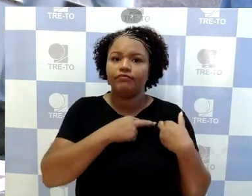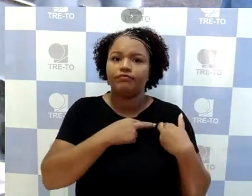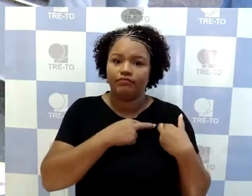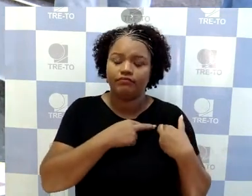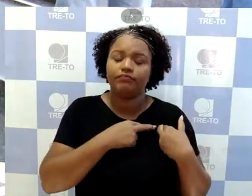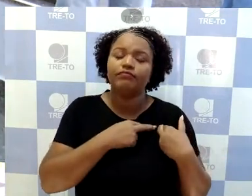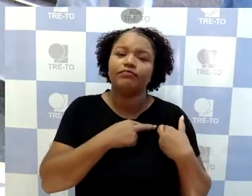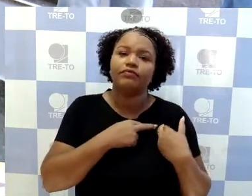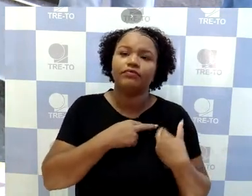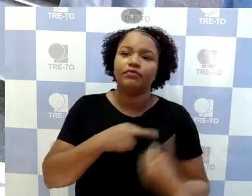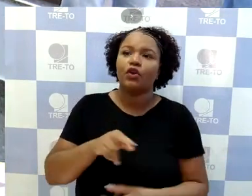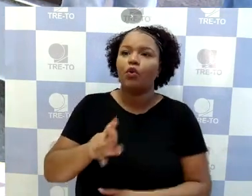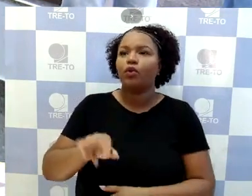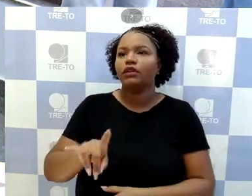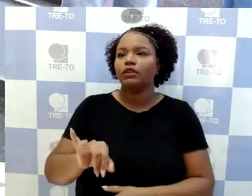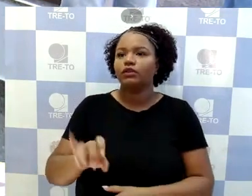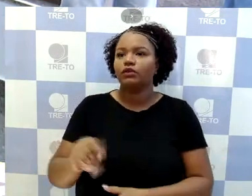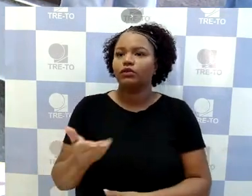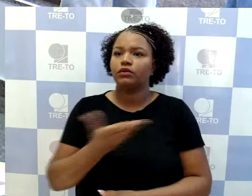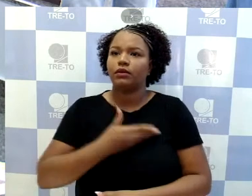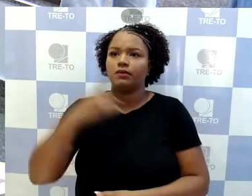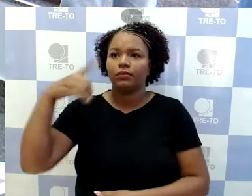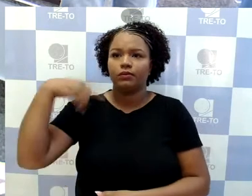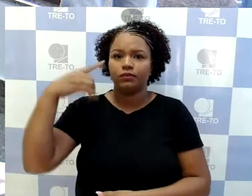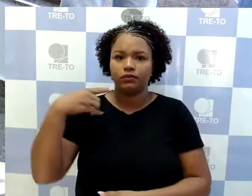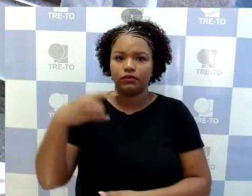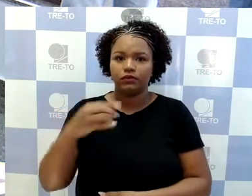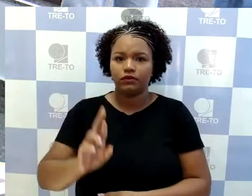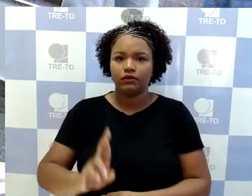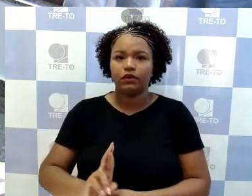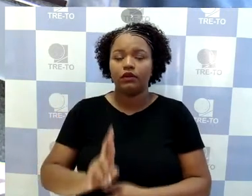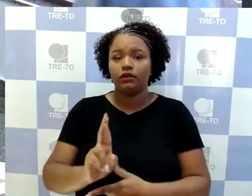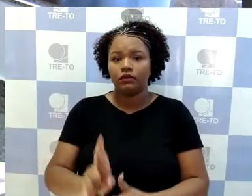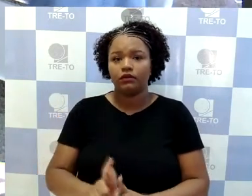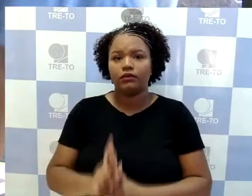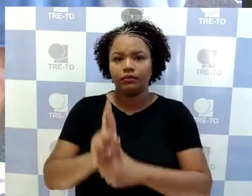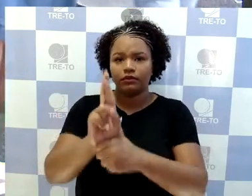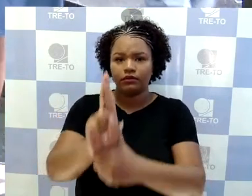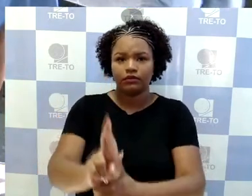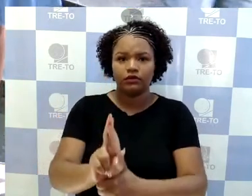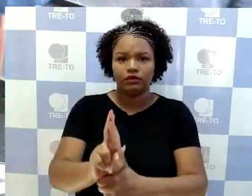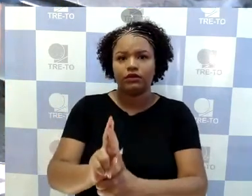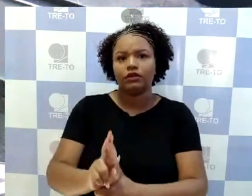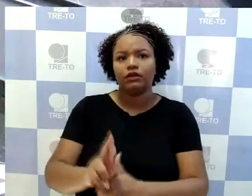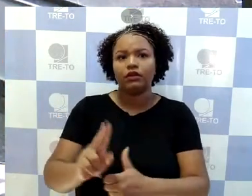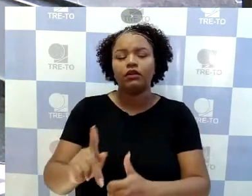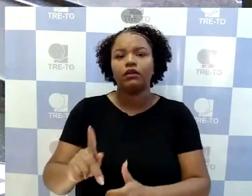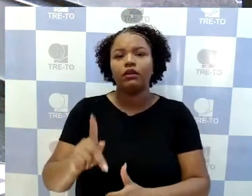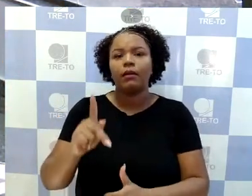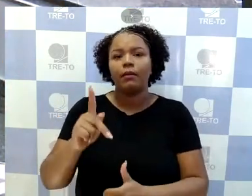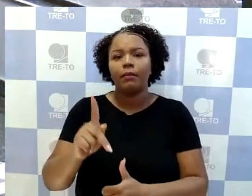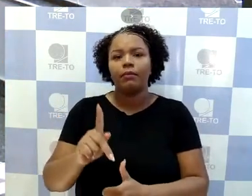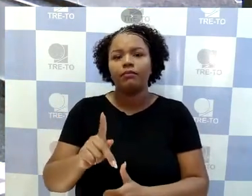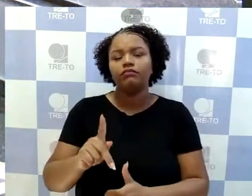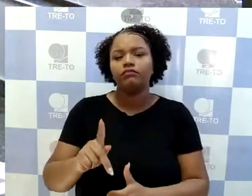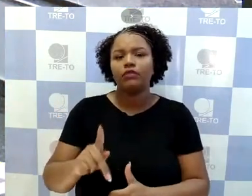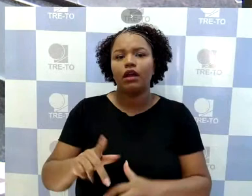advogados, representantes da Procuradoria Regional Eleitoral. E inicio a minha fala